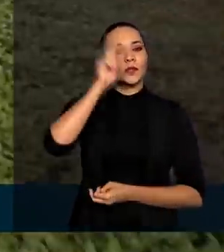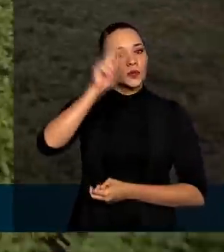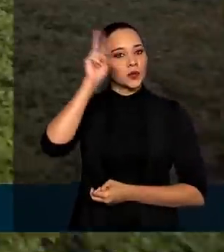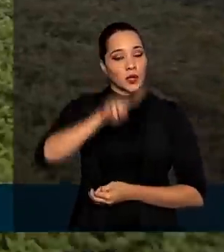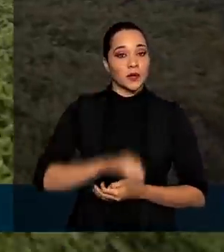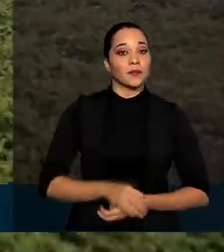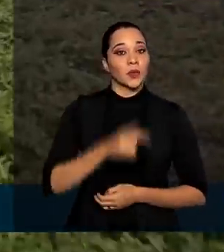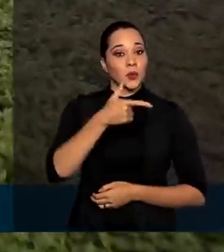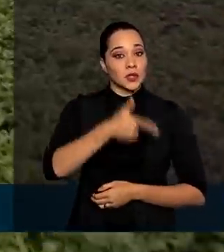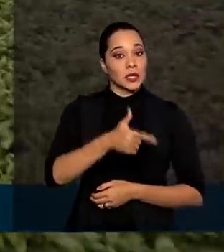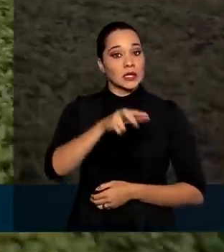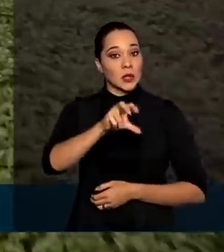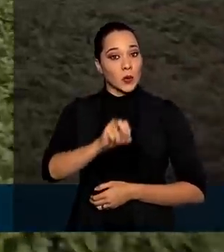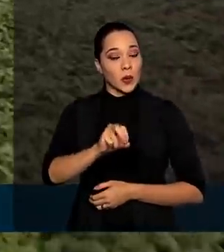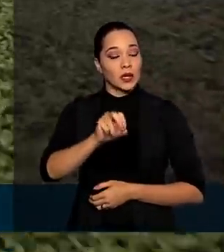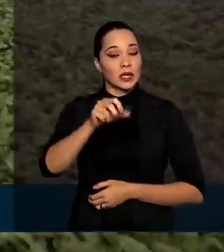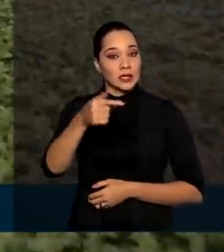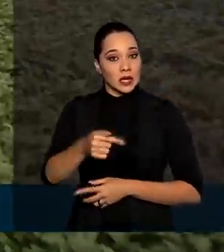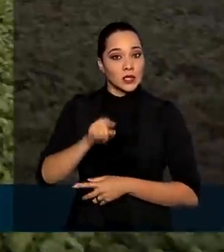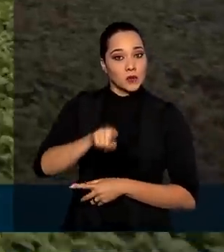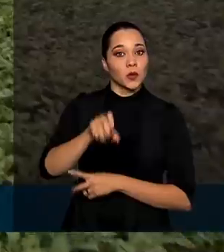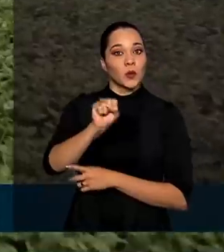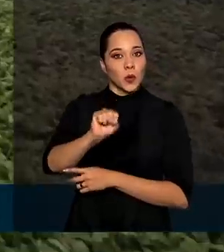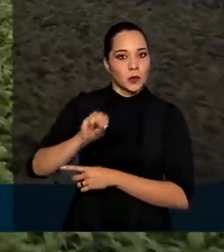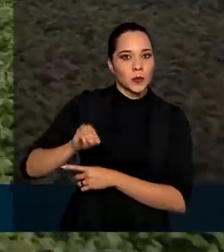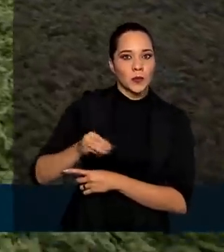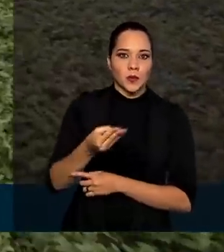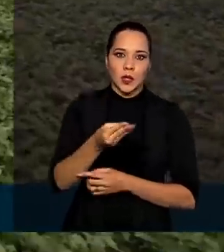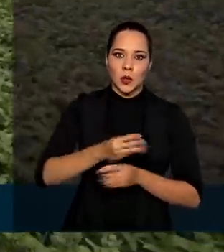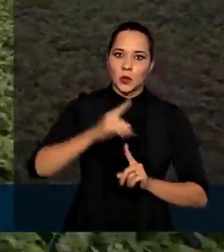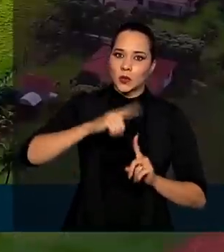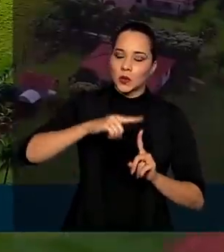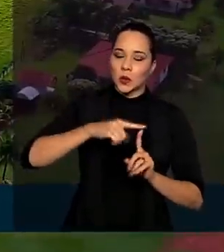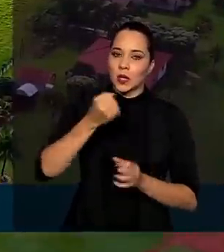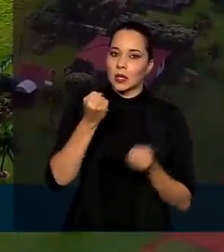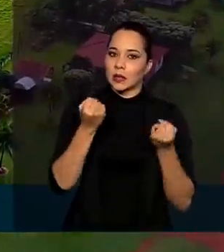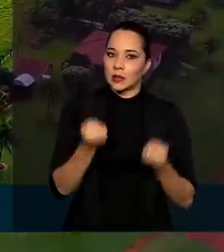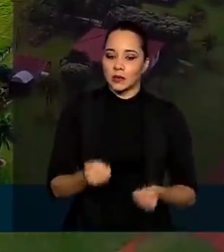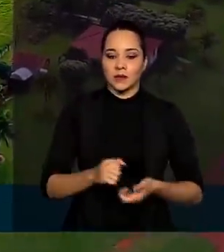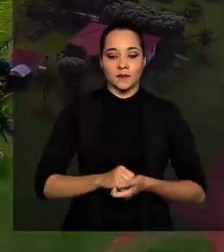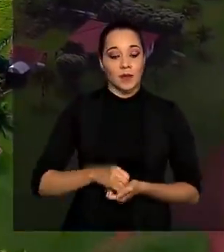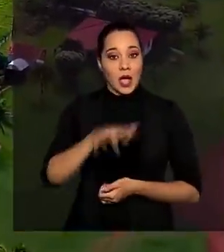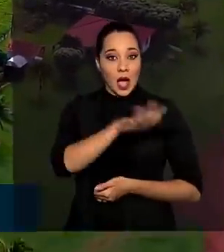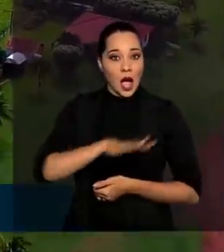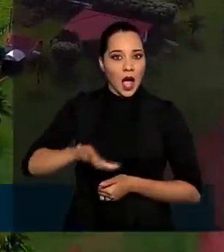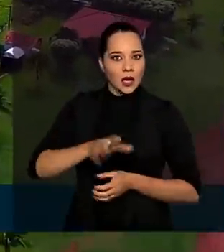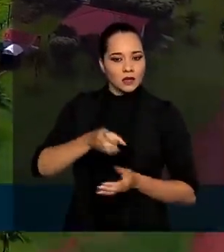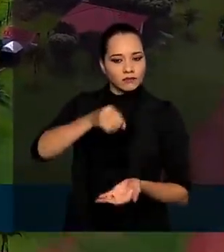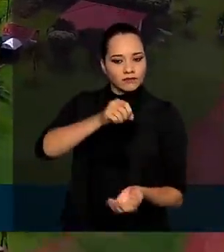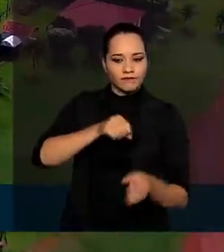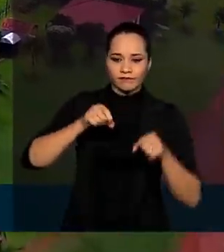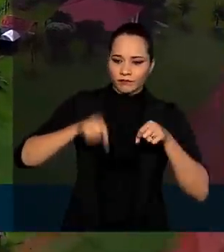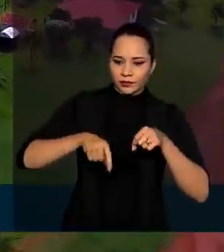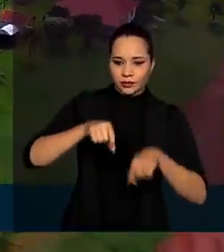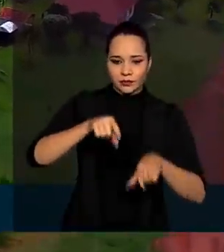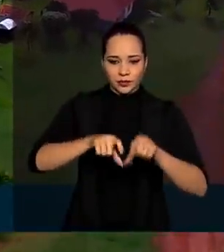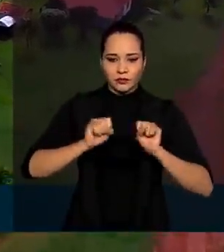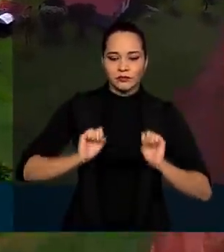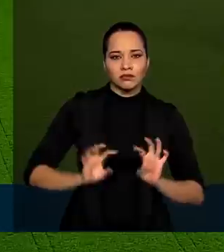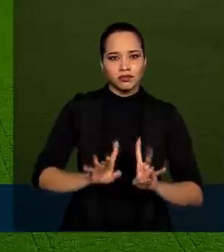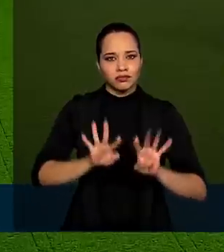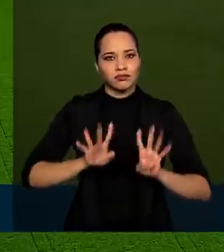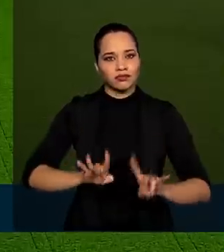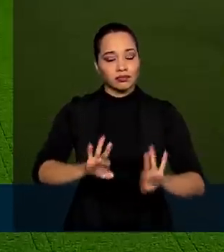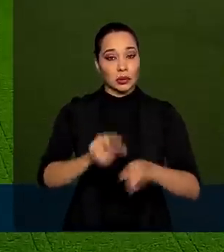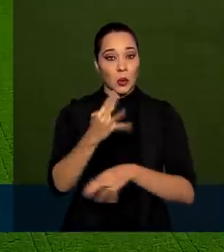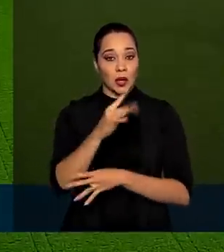São 257,8 milhões de toneladas. A área plantada cresceu 4,2